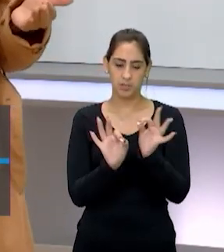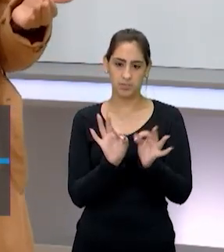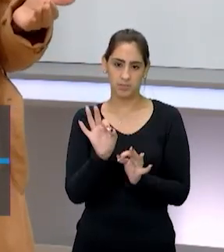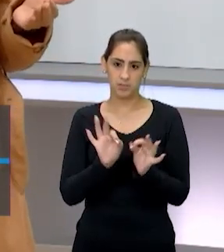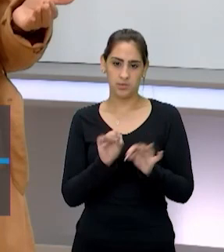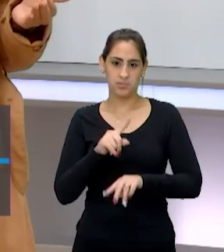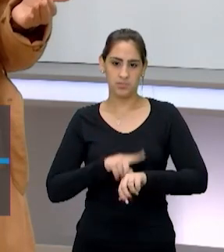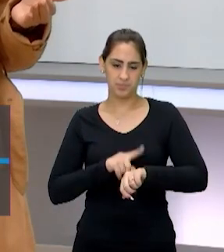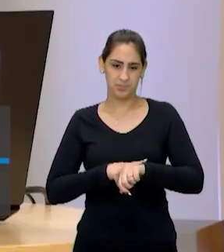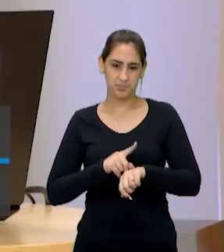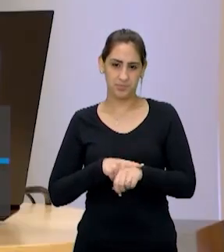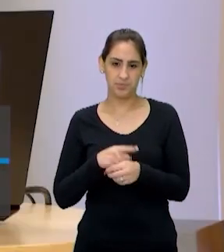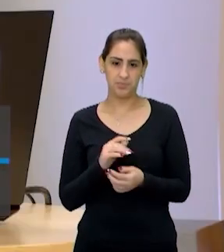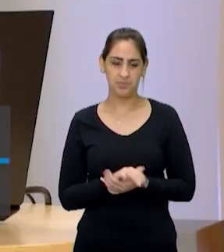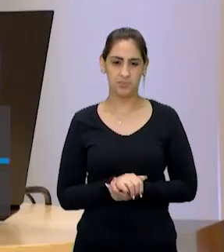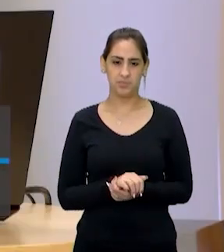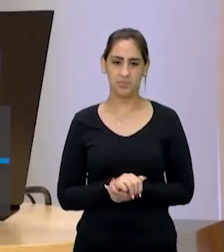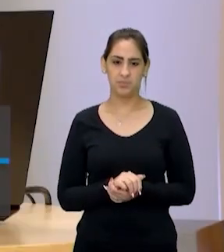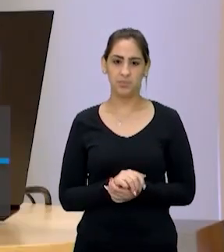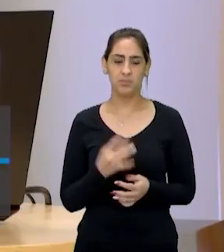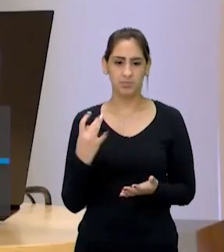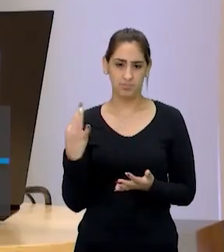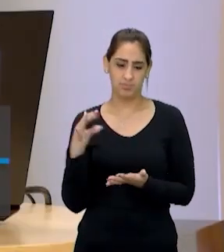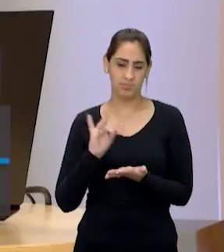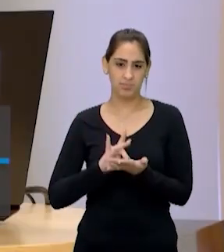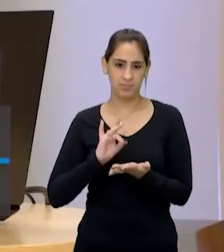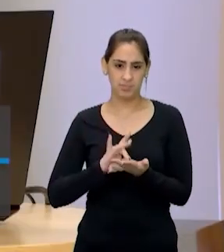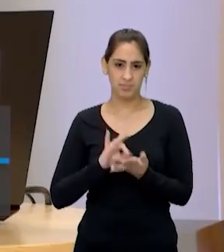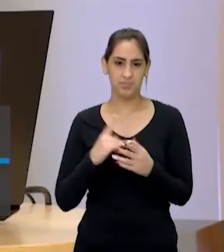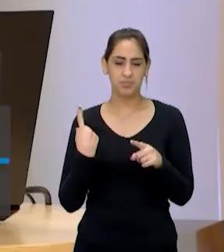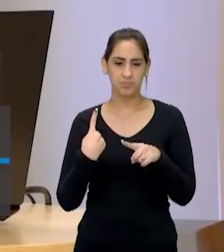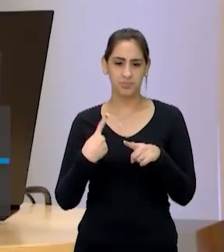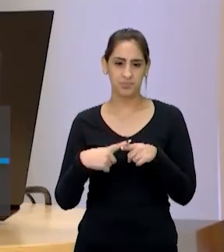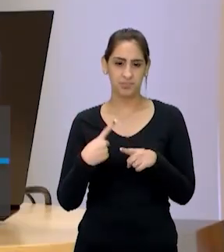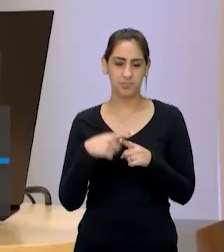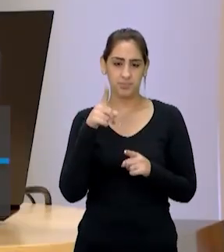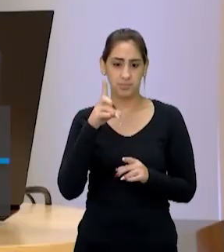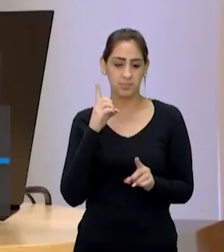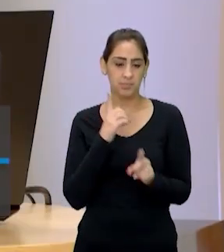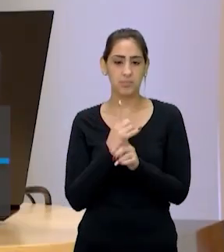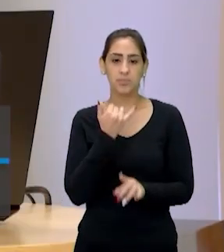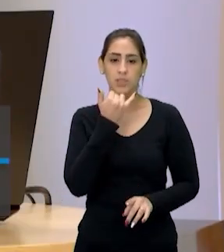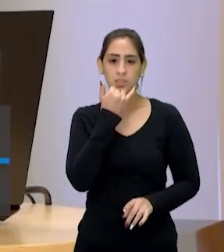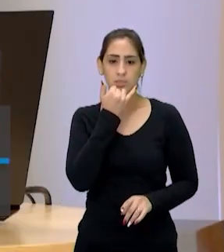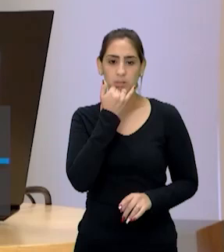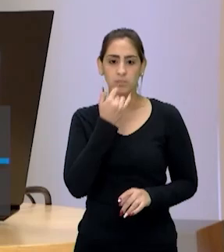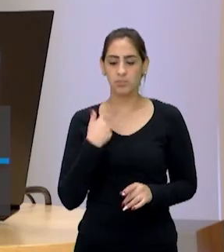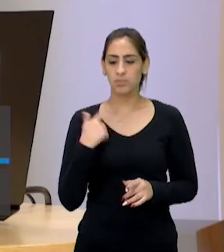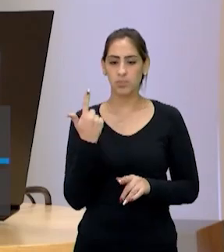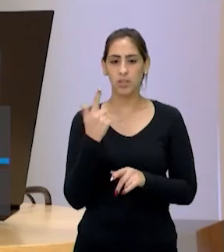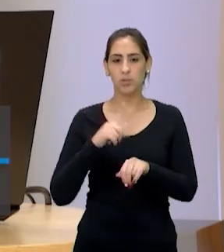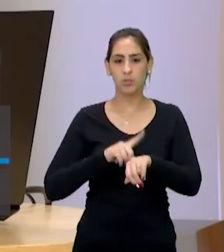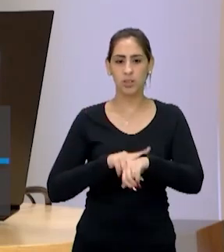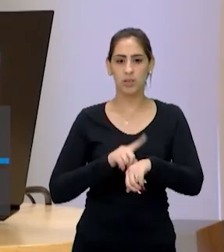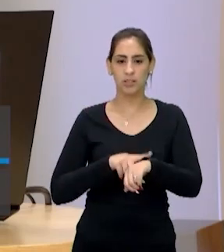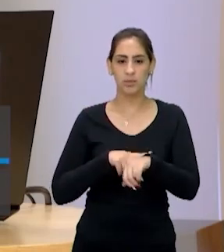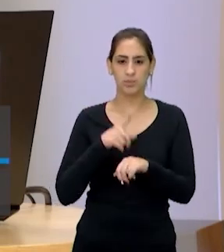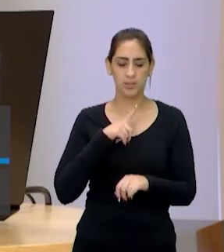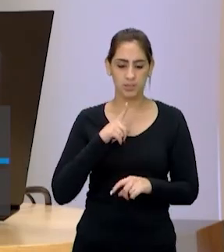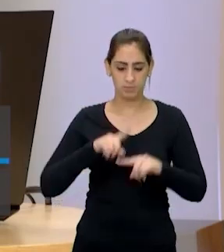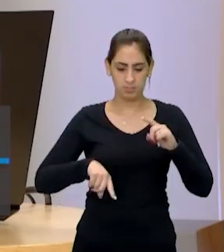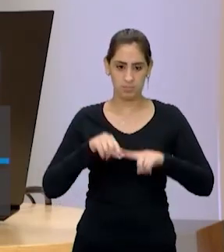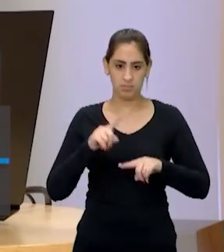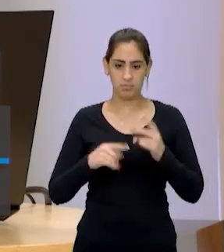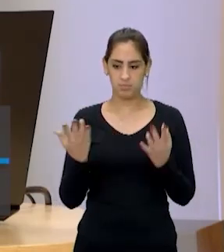tempo, né, professor Mauro? É verdade, porque a desculpa de não ter tempo, quando a gente tem sempre um objeto na nossa mão,